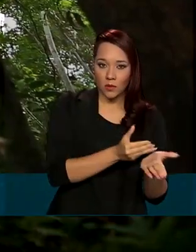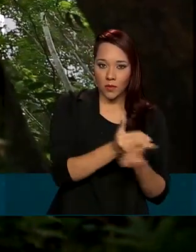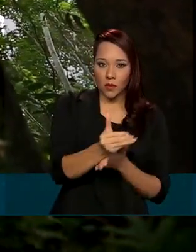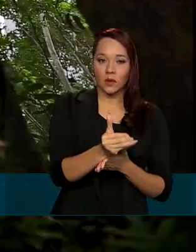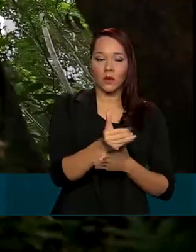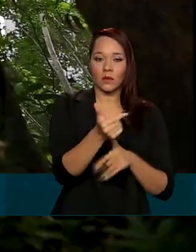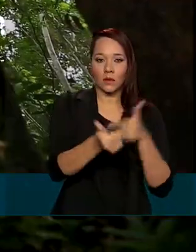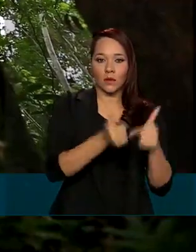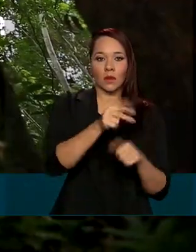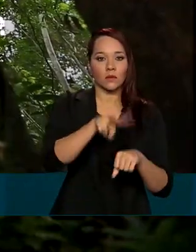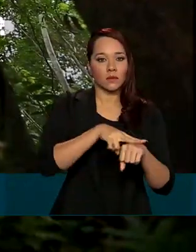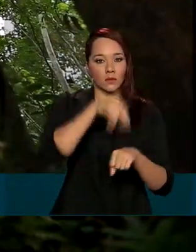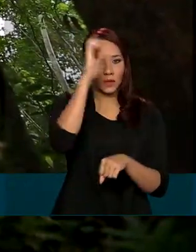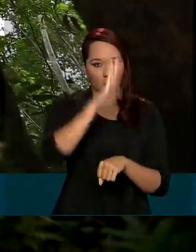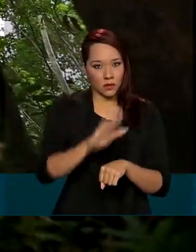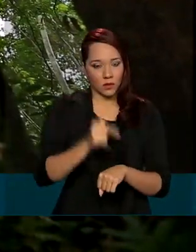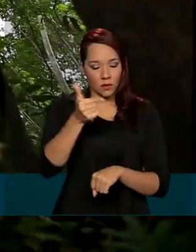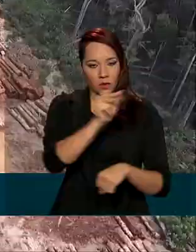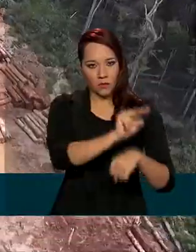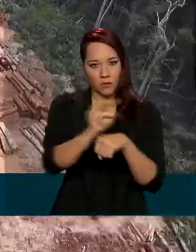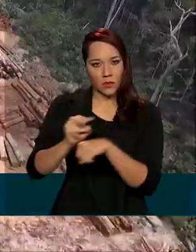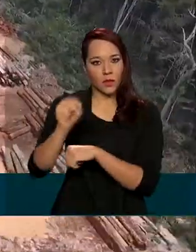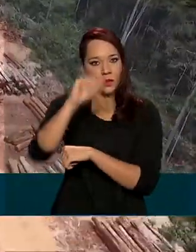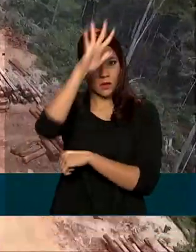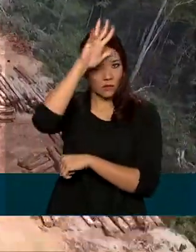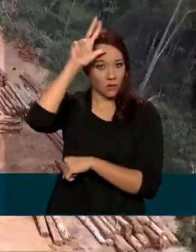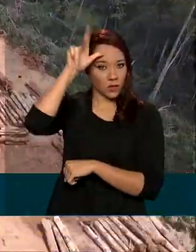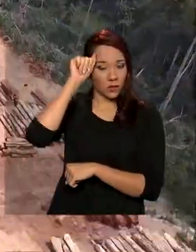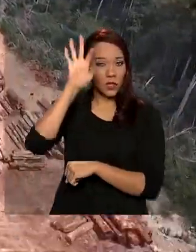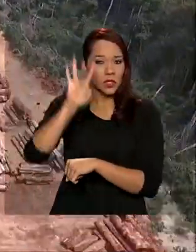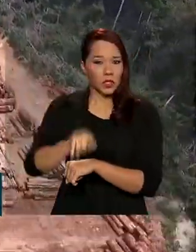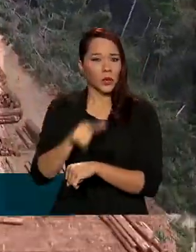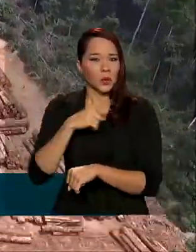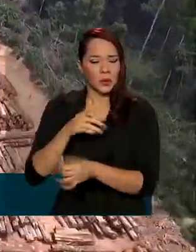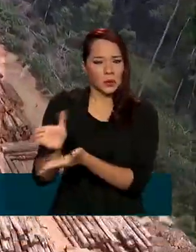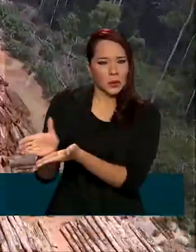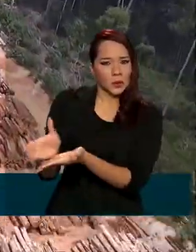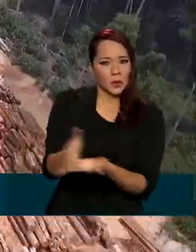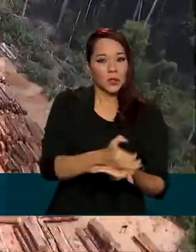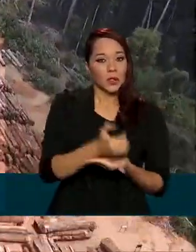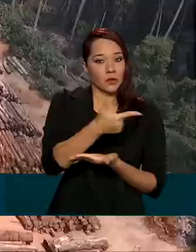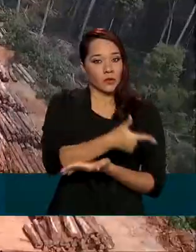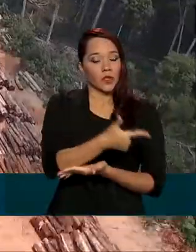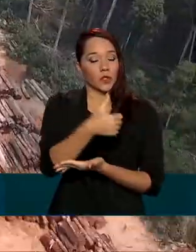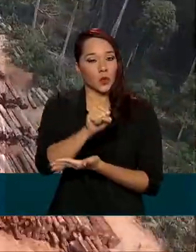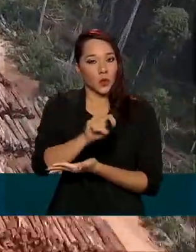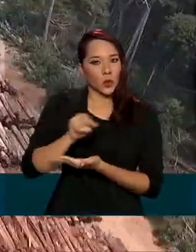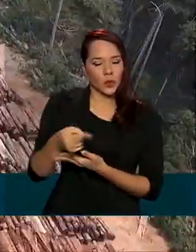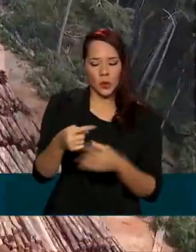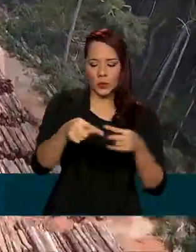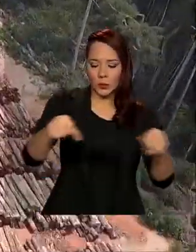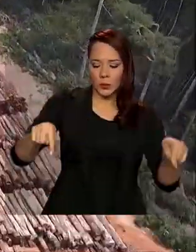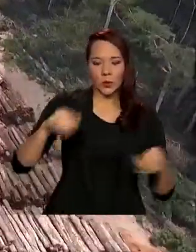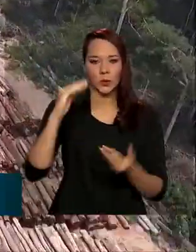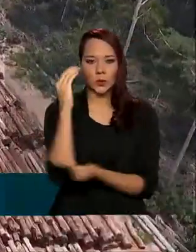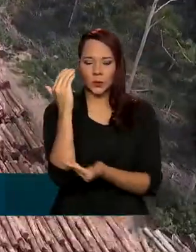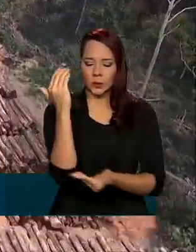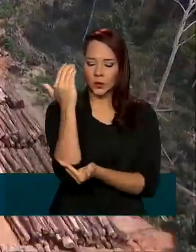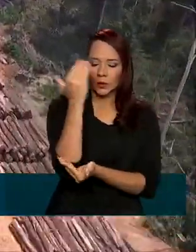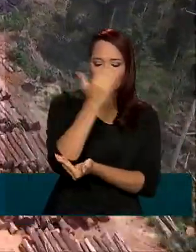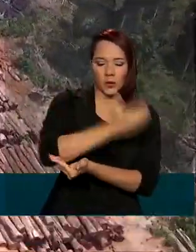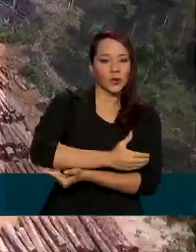Verde Brasil 2, de proteção da Amazônia, foram apreendidos cerca de 28 mil metros cúbicos de madeira